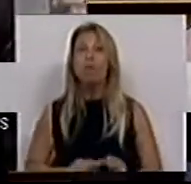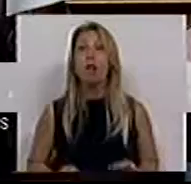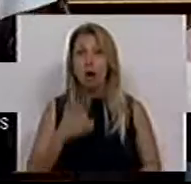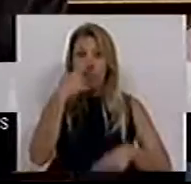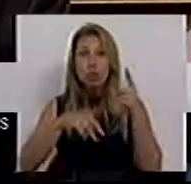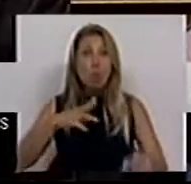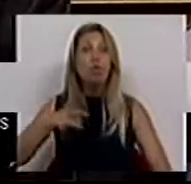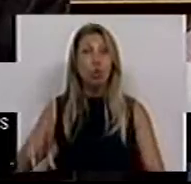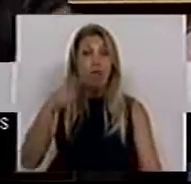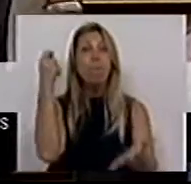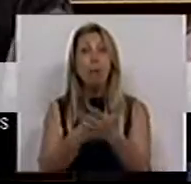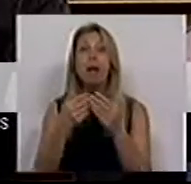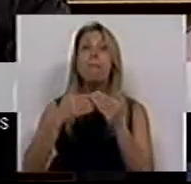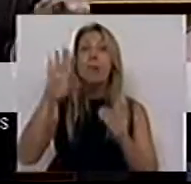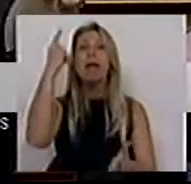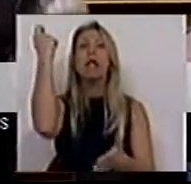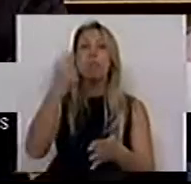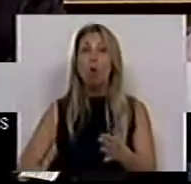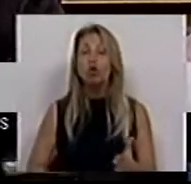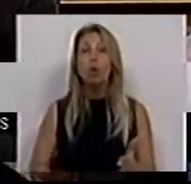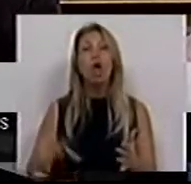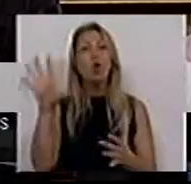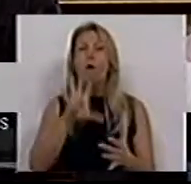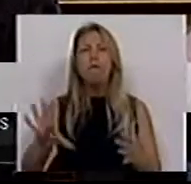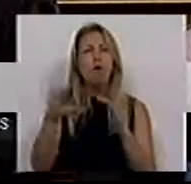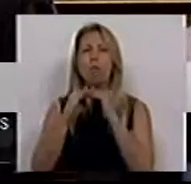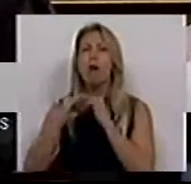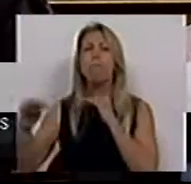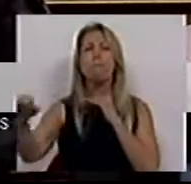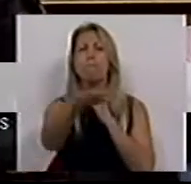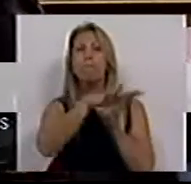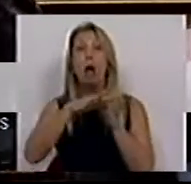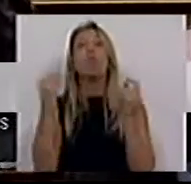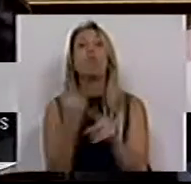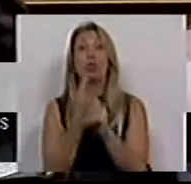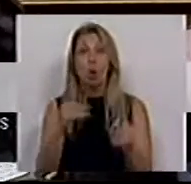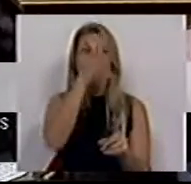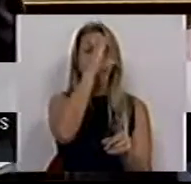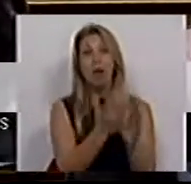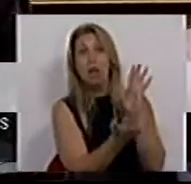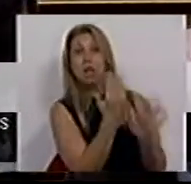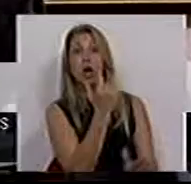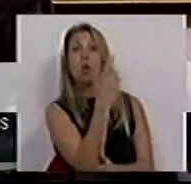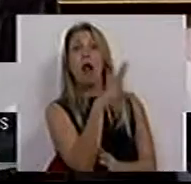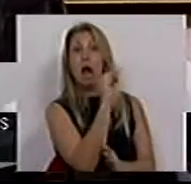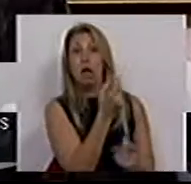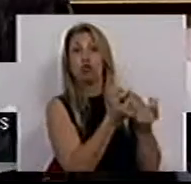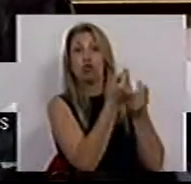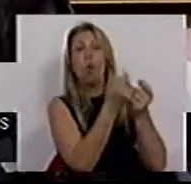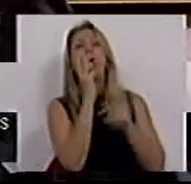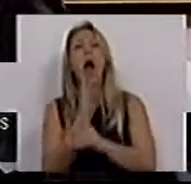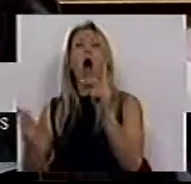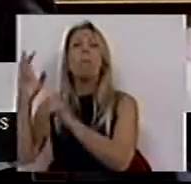portugueses vão pagar mais impostos e de uma forma plana, porque o Governo retira no IRS que é progressivo e aumenta a carga